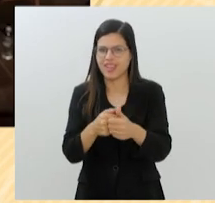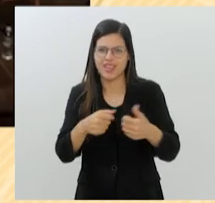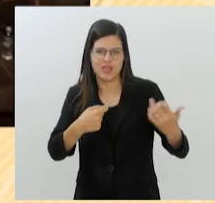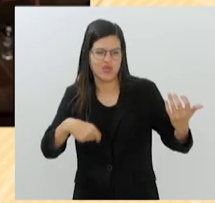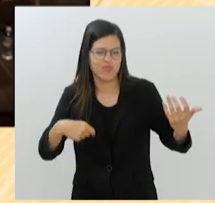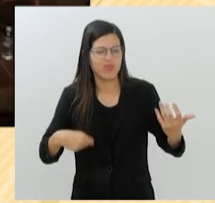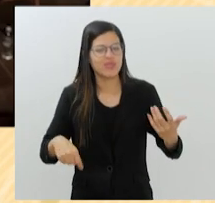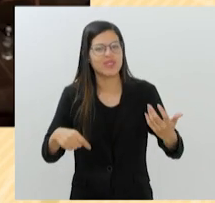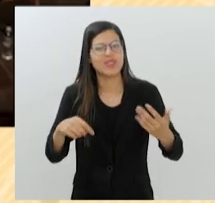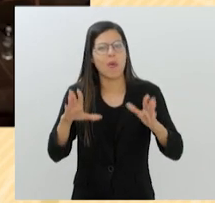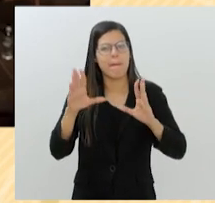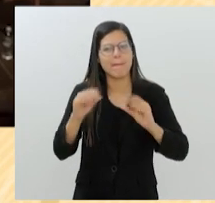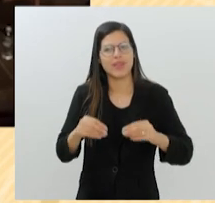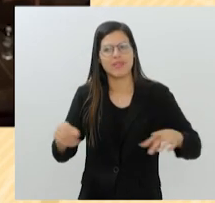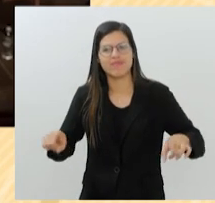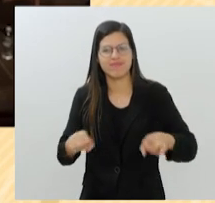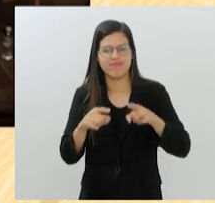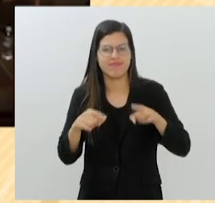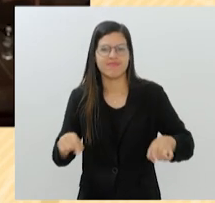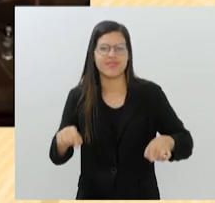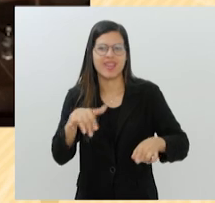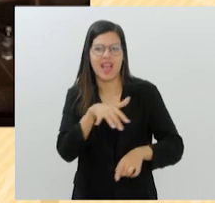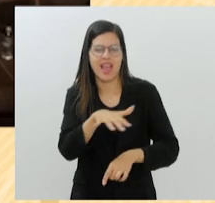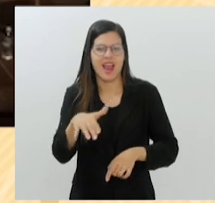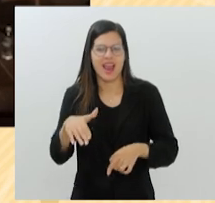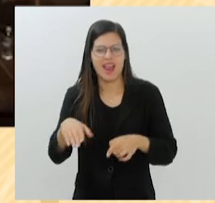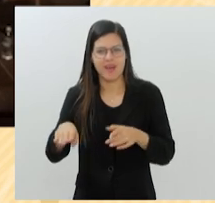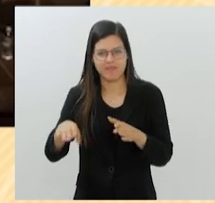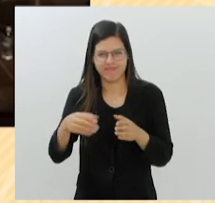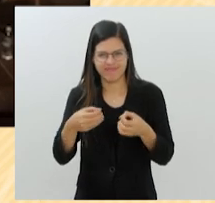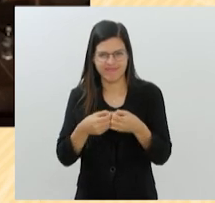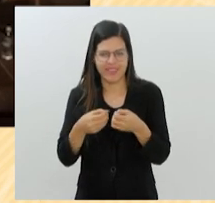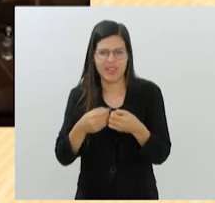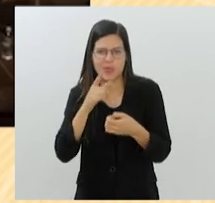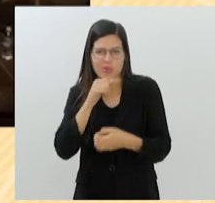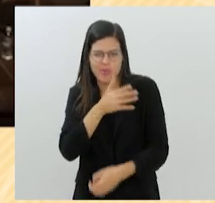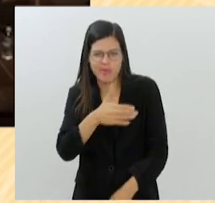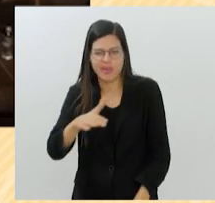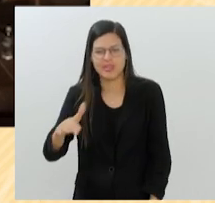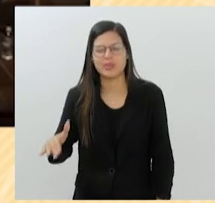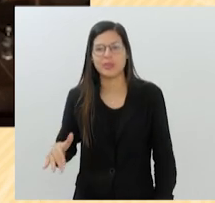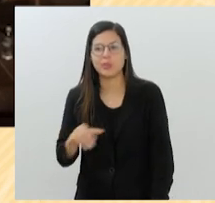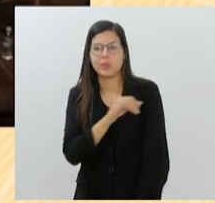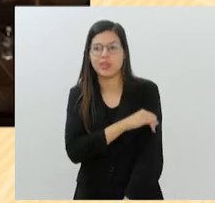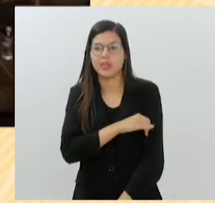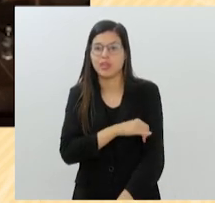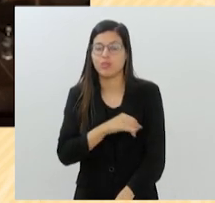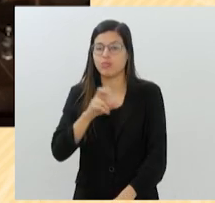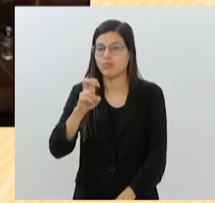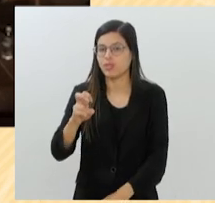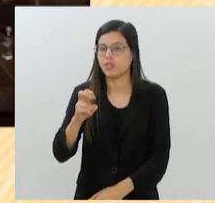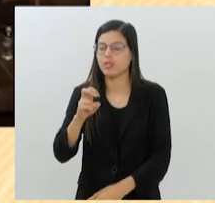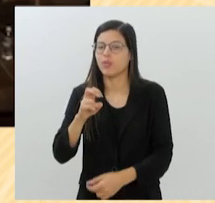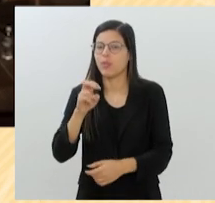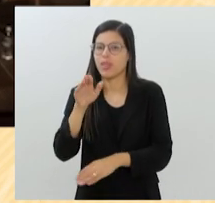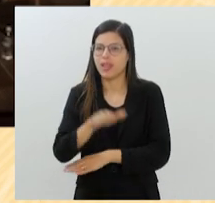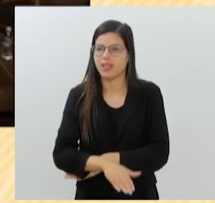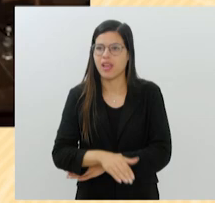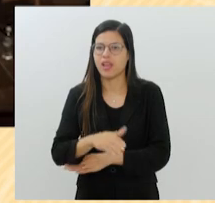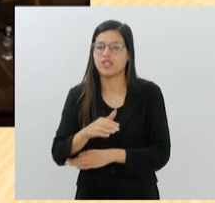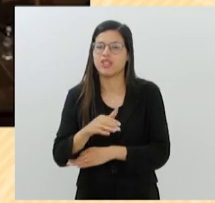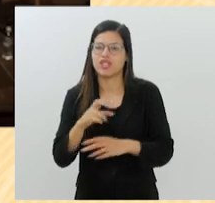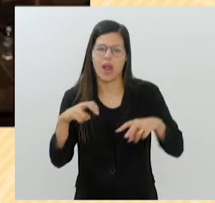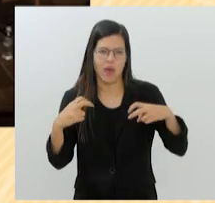instrumental na região portuária do Rio. A Casa de Mistérios abre às 5 horas da tarde e a roda começa às 6.